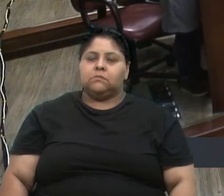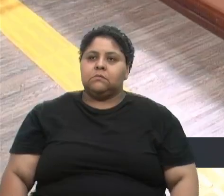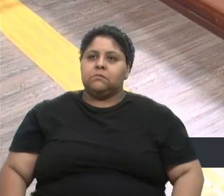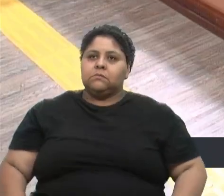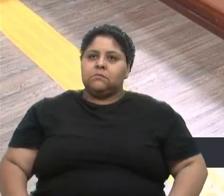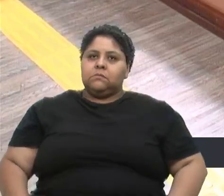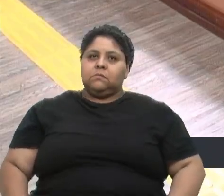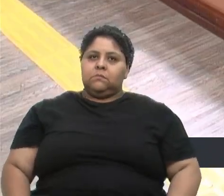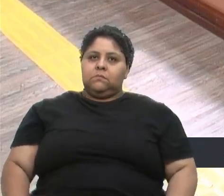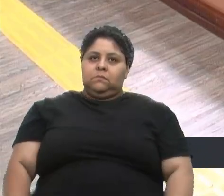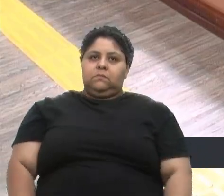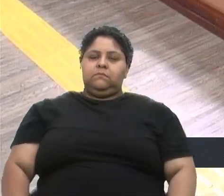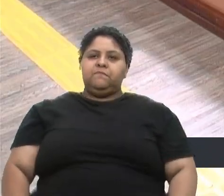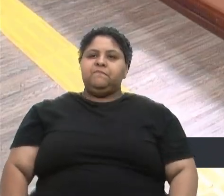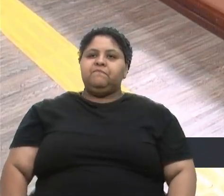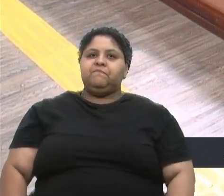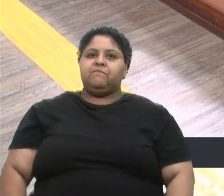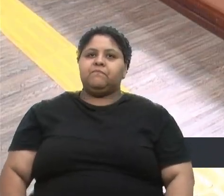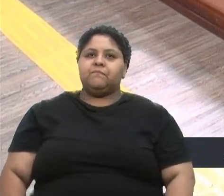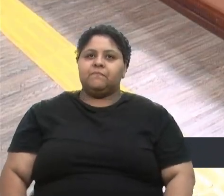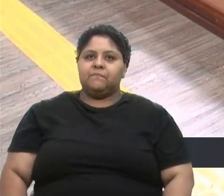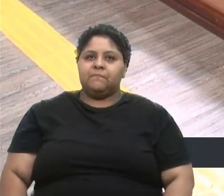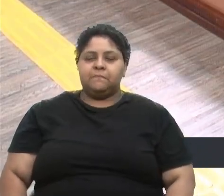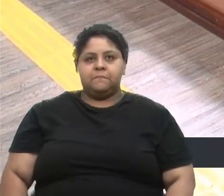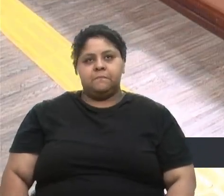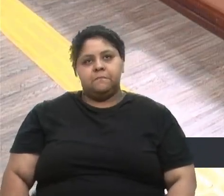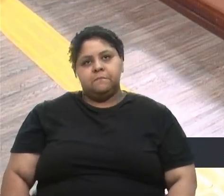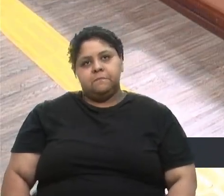O objetivo é o mesmo.